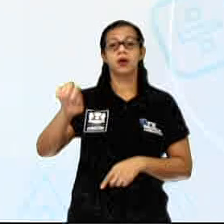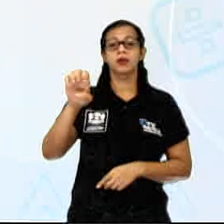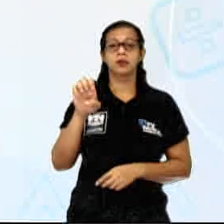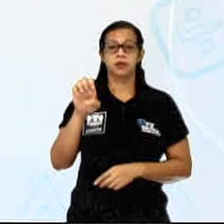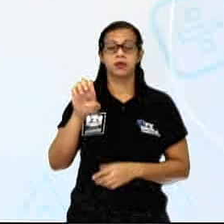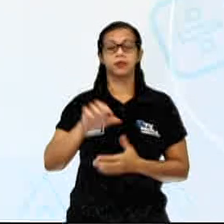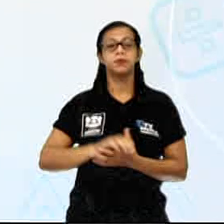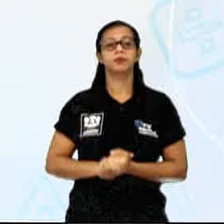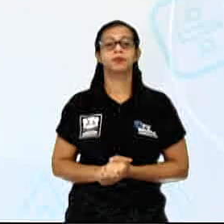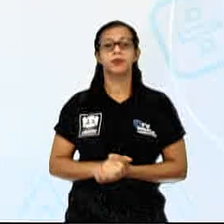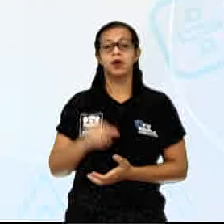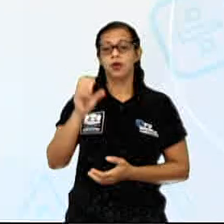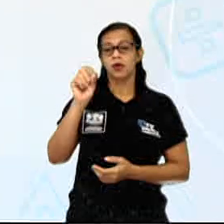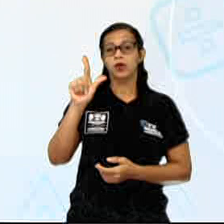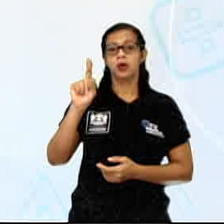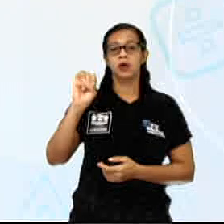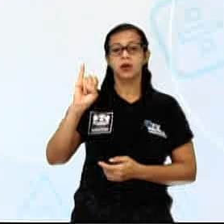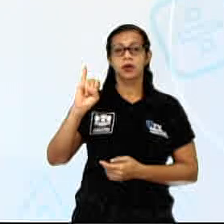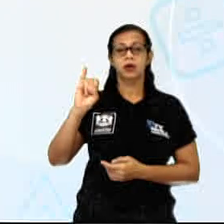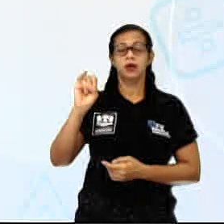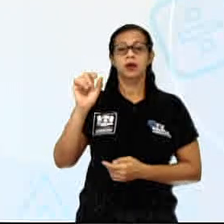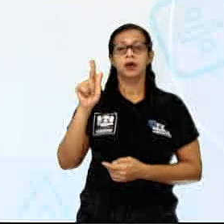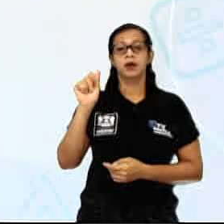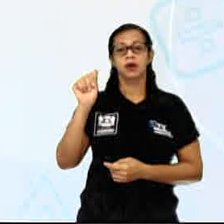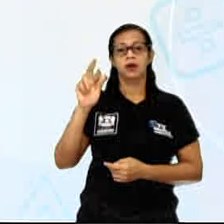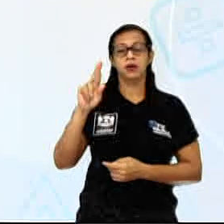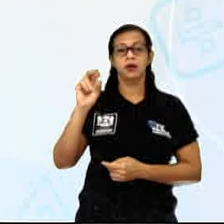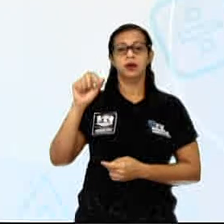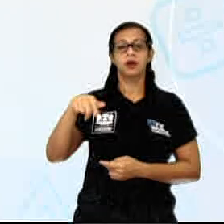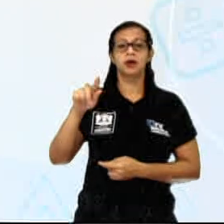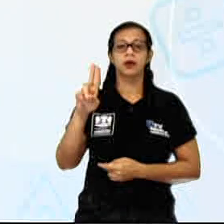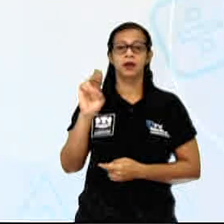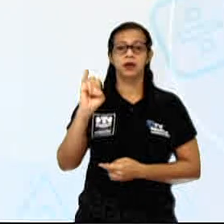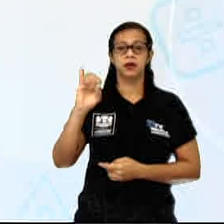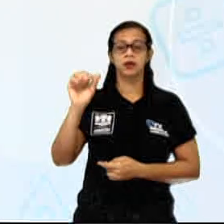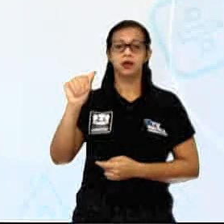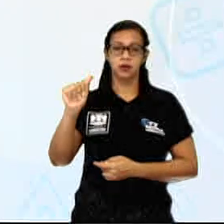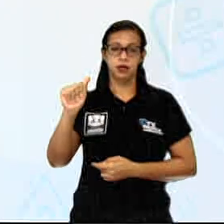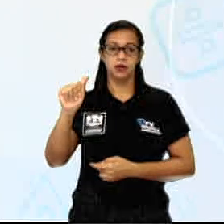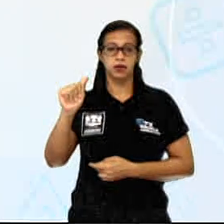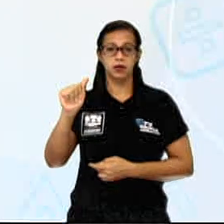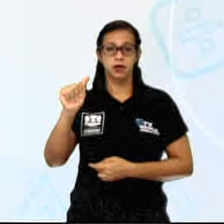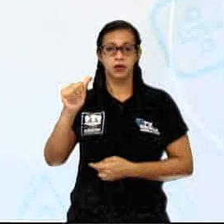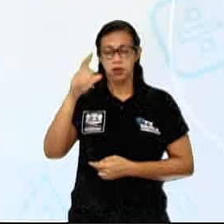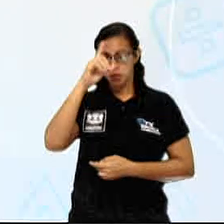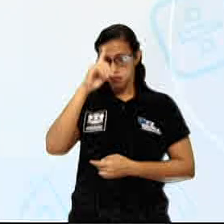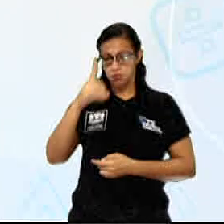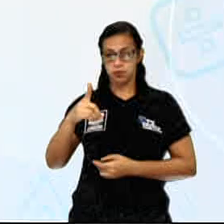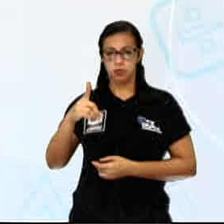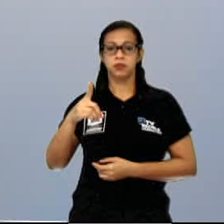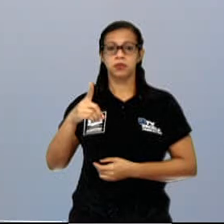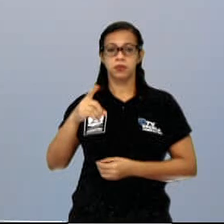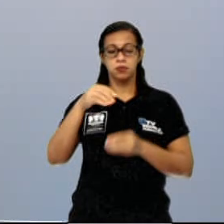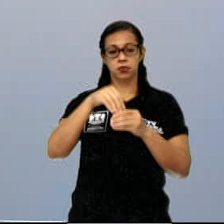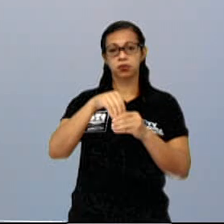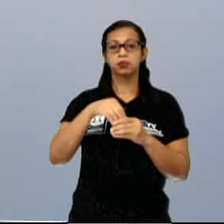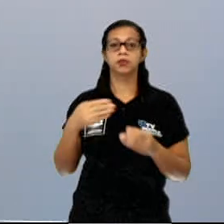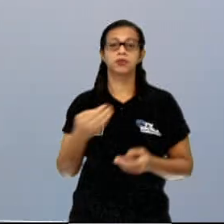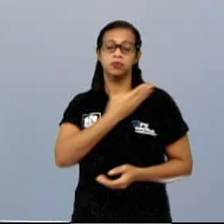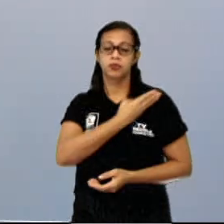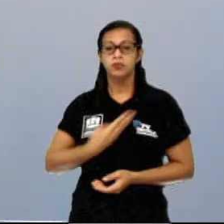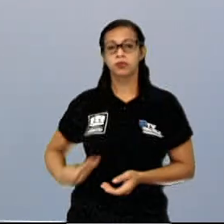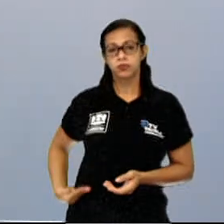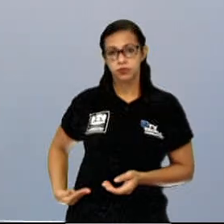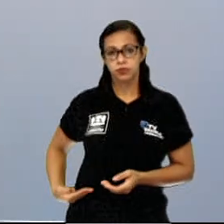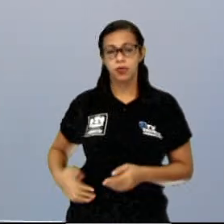As oligarquias de São Paulo e Minas Gerais não ditavam os rumos das eleições presidenciais. Qual dessas